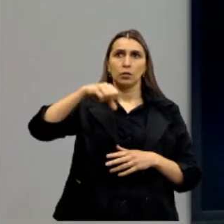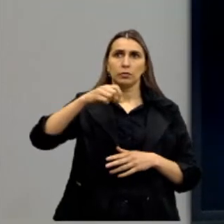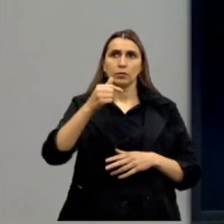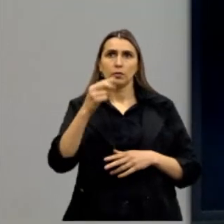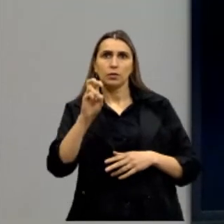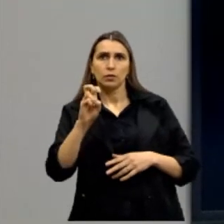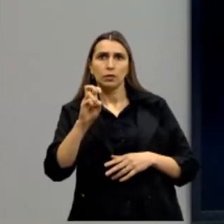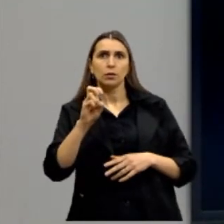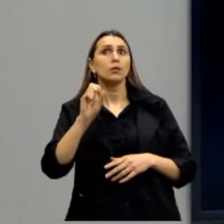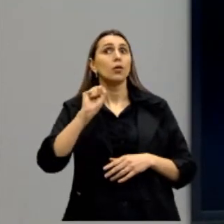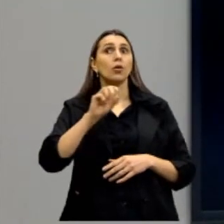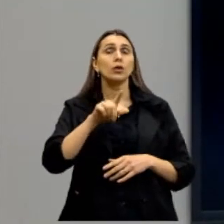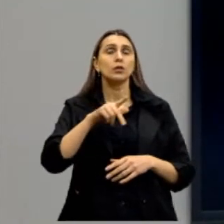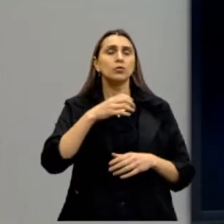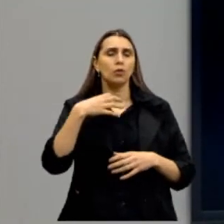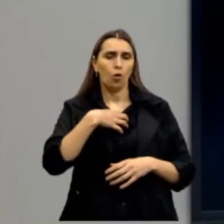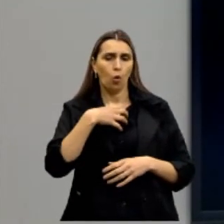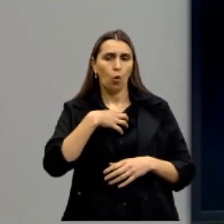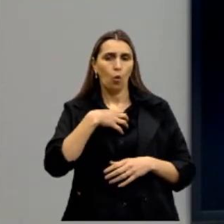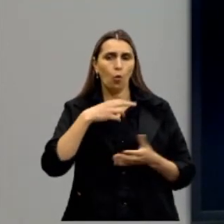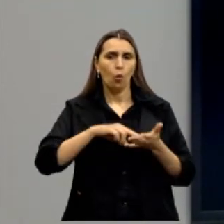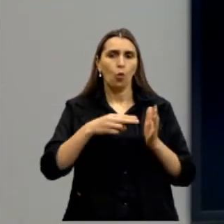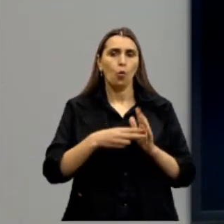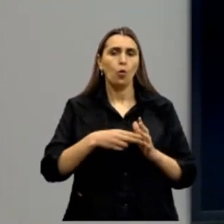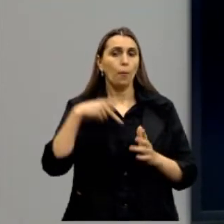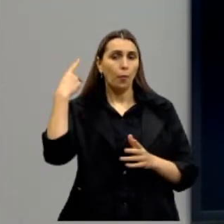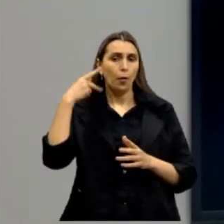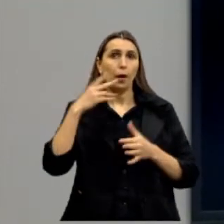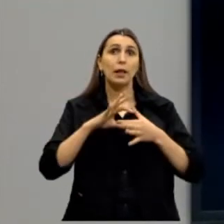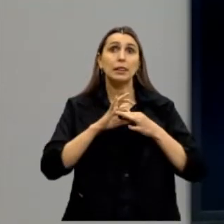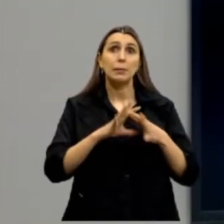afirmou que o sentido da política está na liberdade.